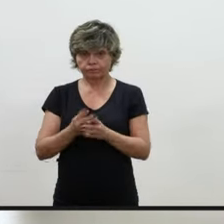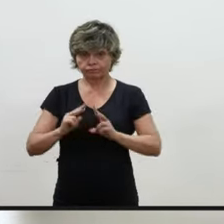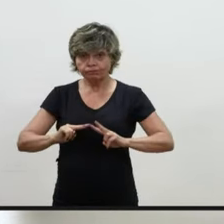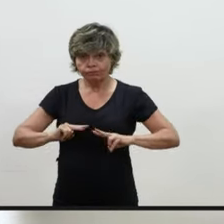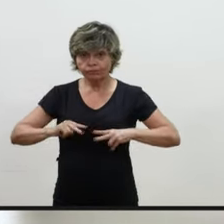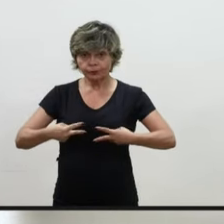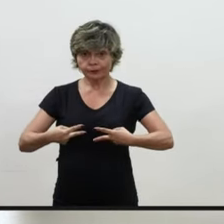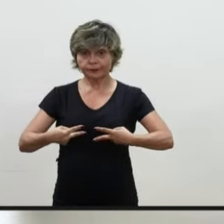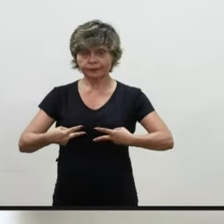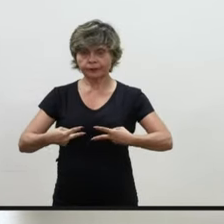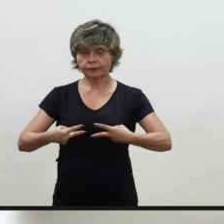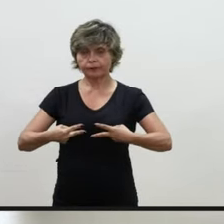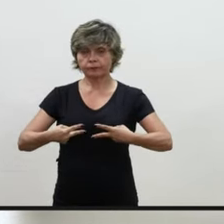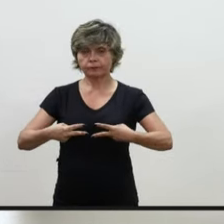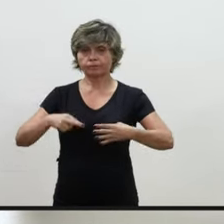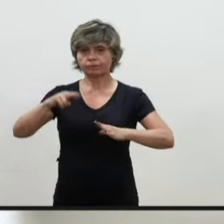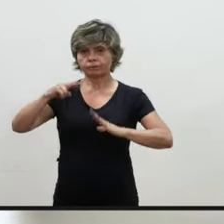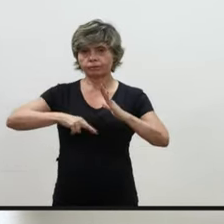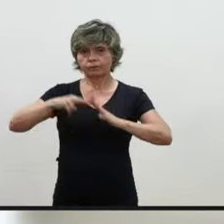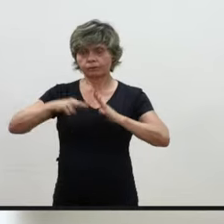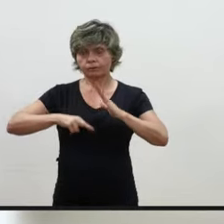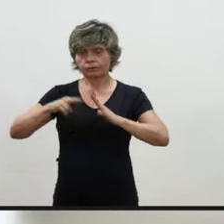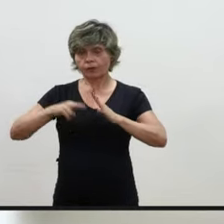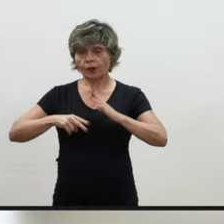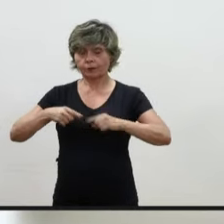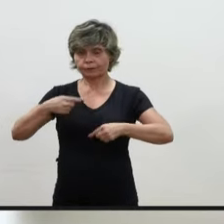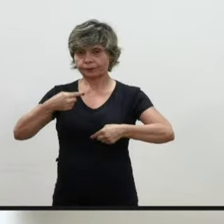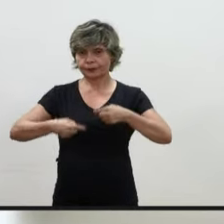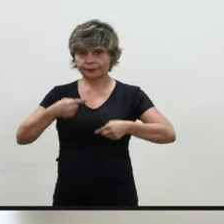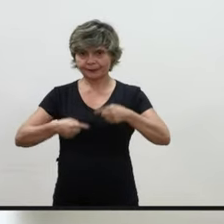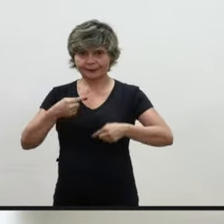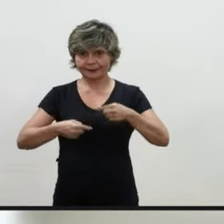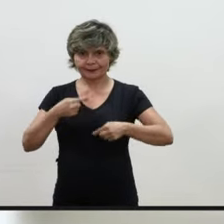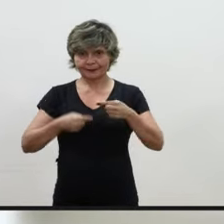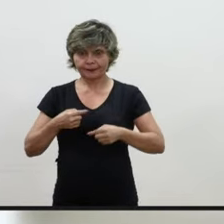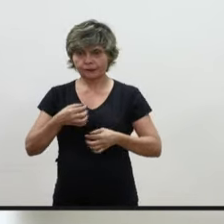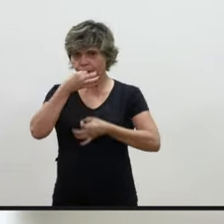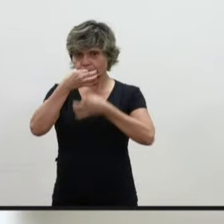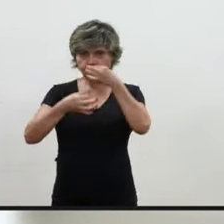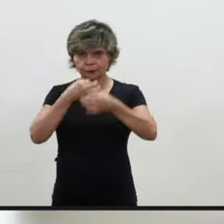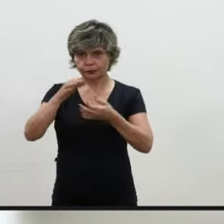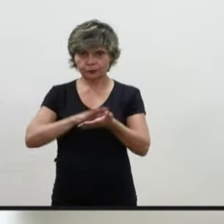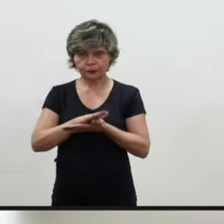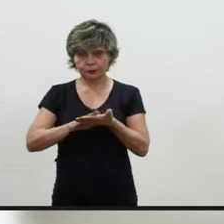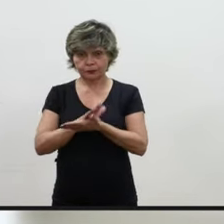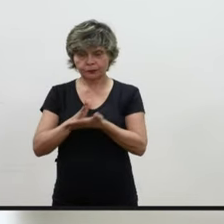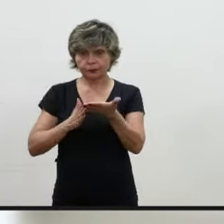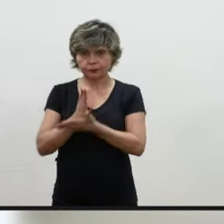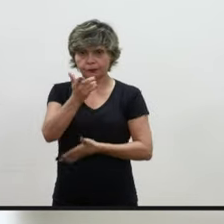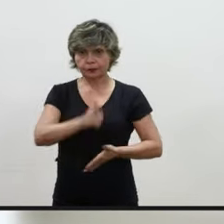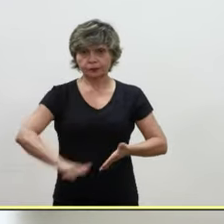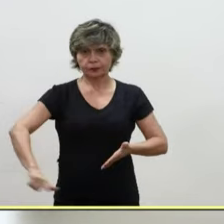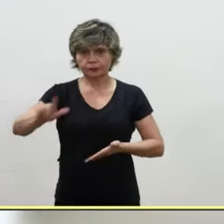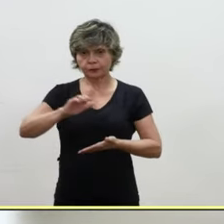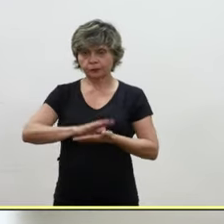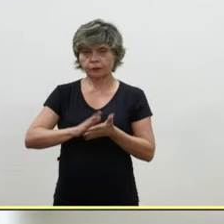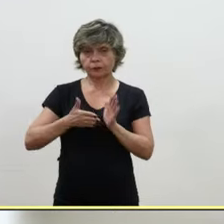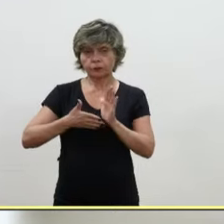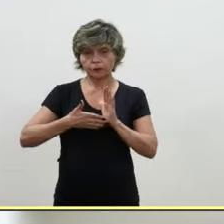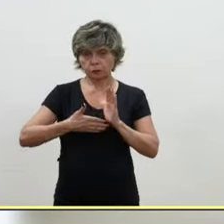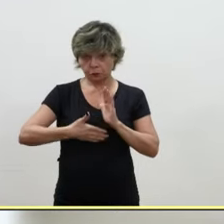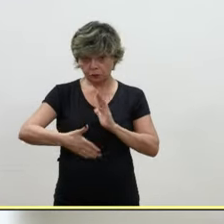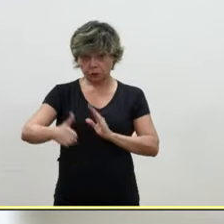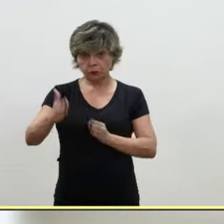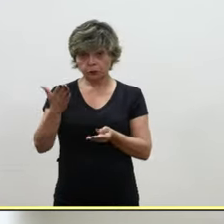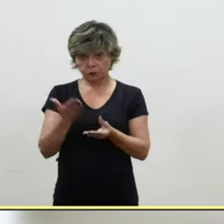em discussão do sistema de tramitação. Não havendo manifestação, aprovado. Próximo. Os próximos são de vossa